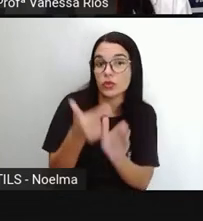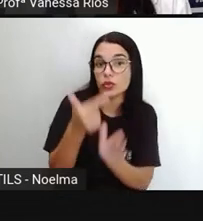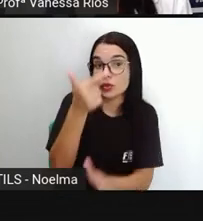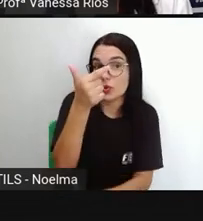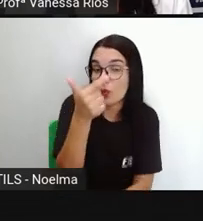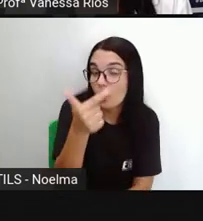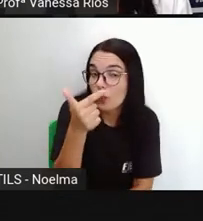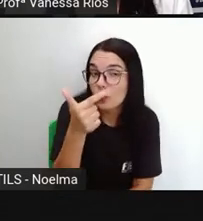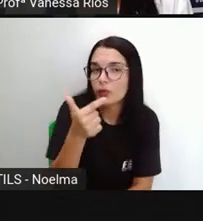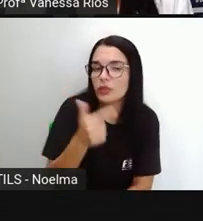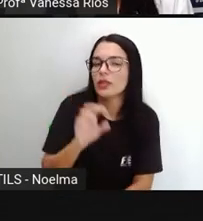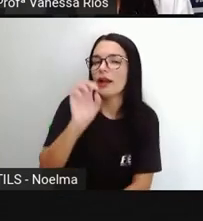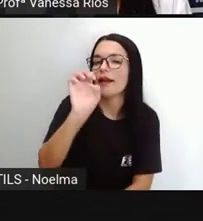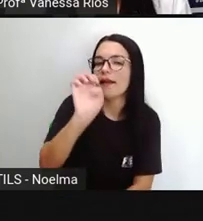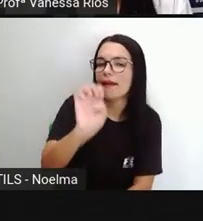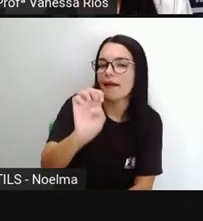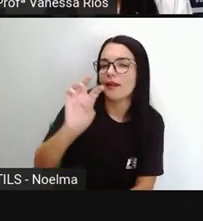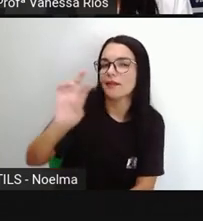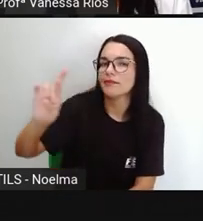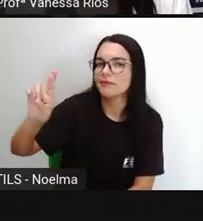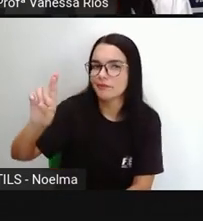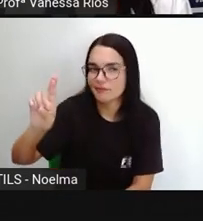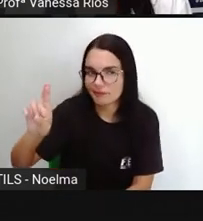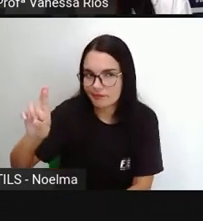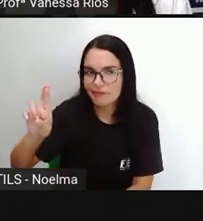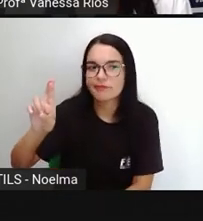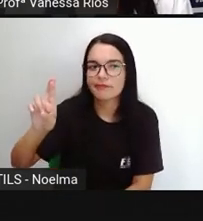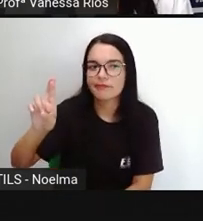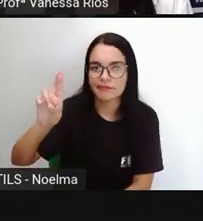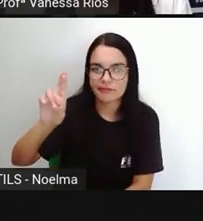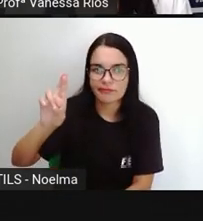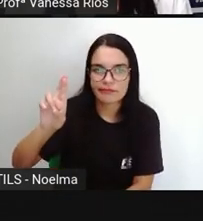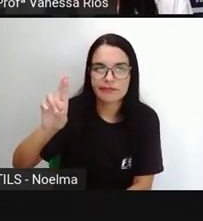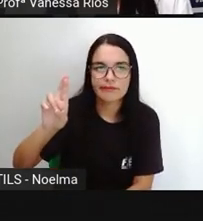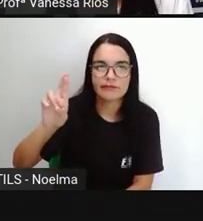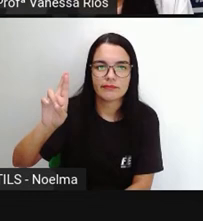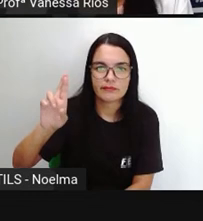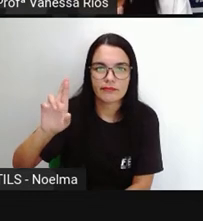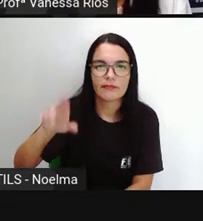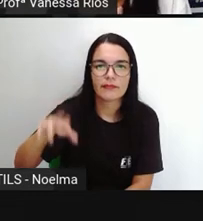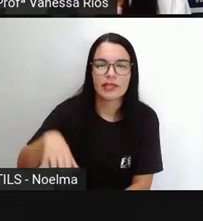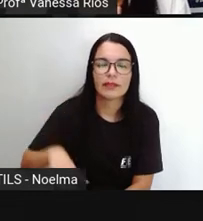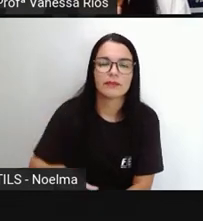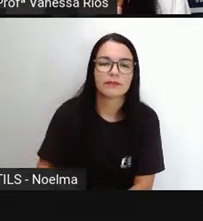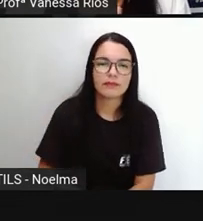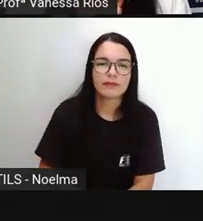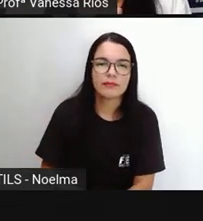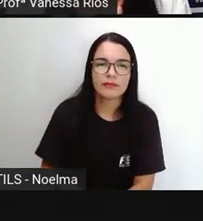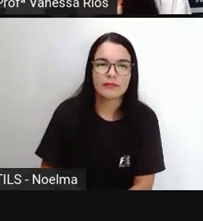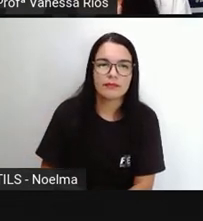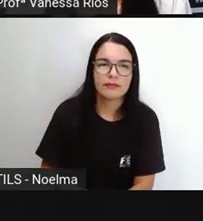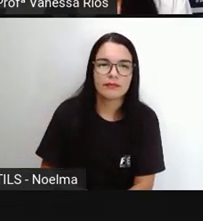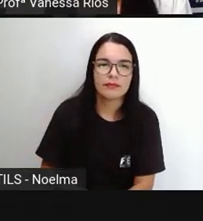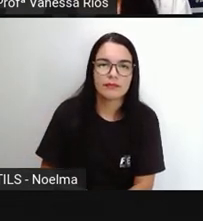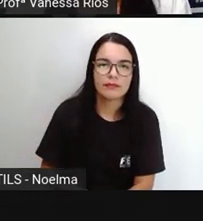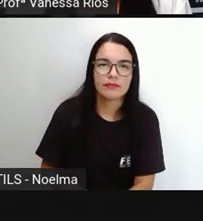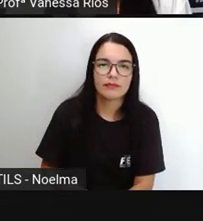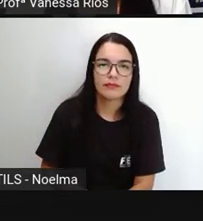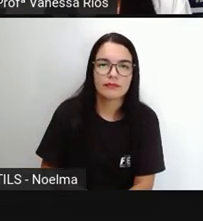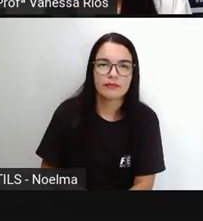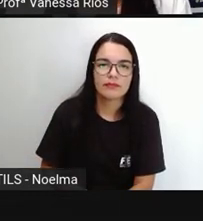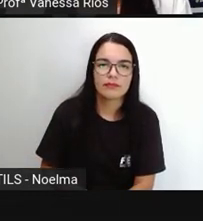aí, por Ser do verbo Ser, a gente observa a conjugação desse verbo, né? Que é o verbo inicial. Então, da segunda